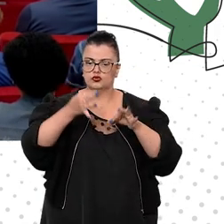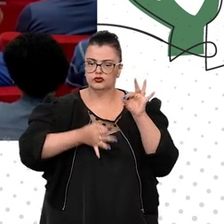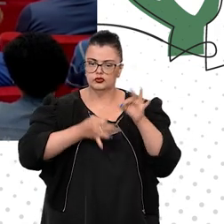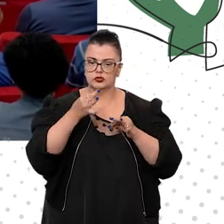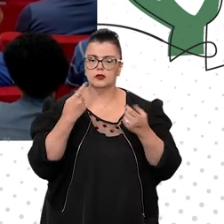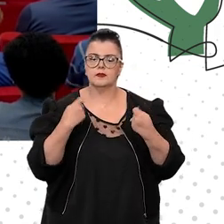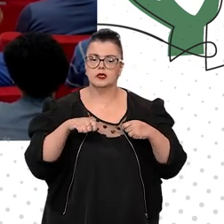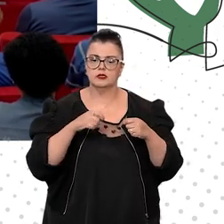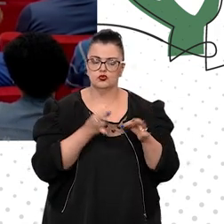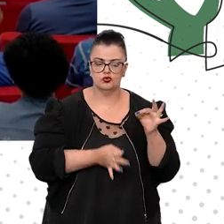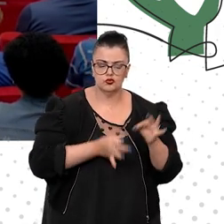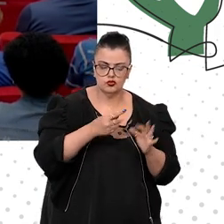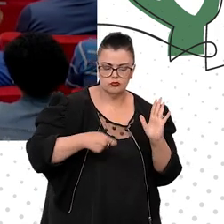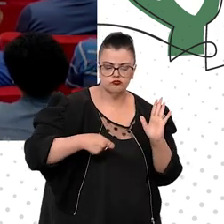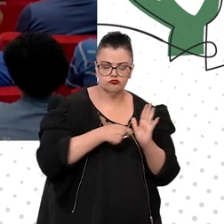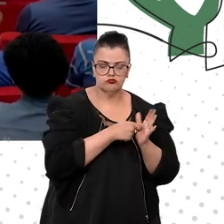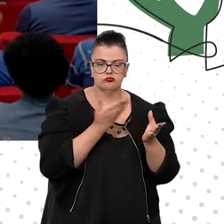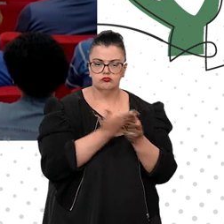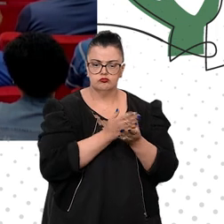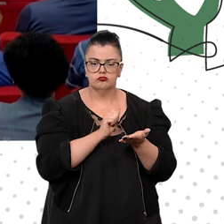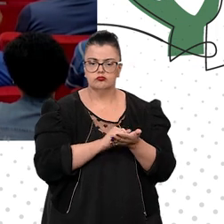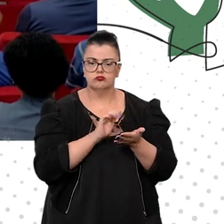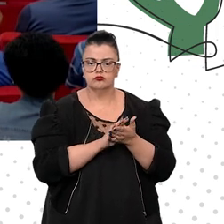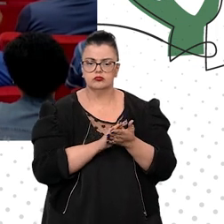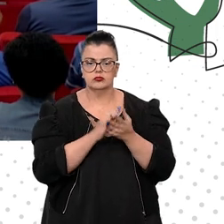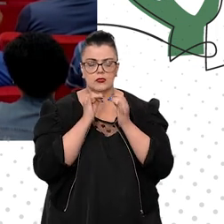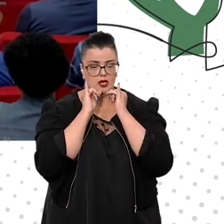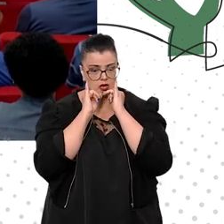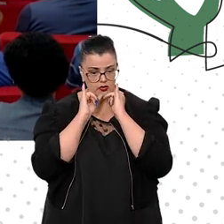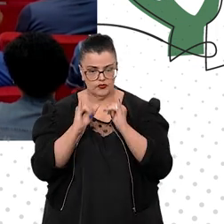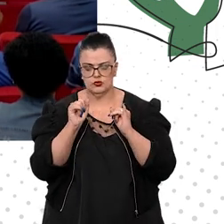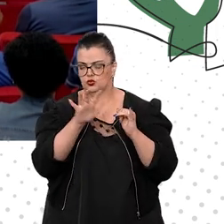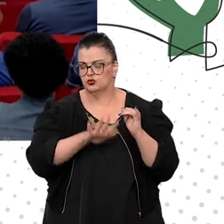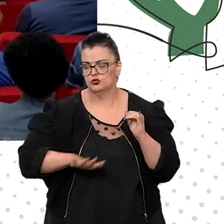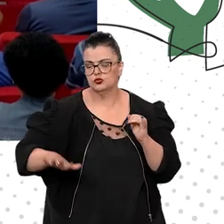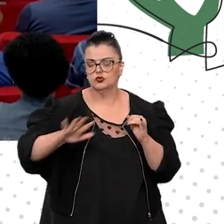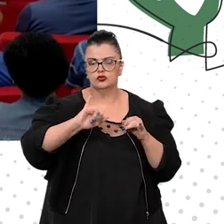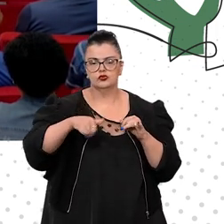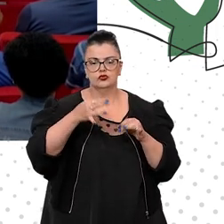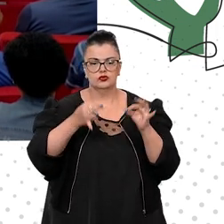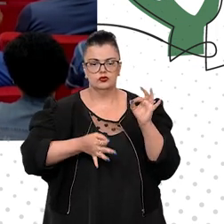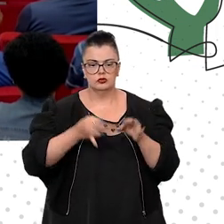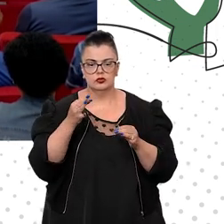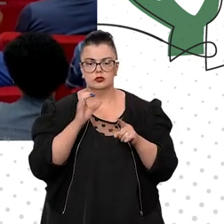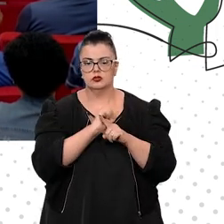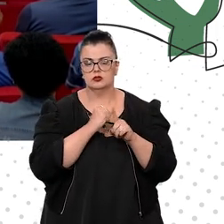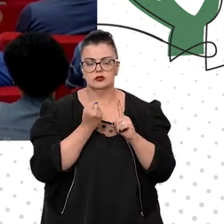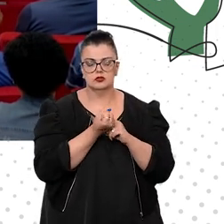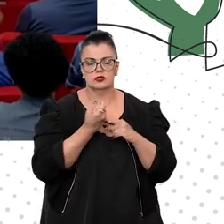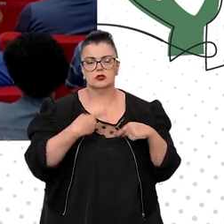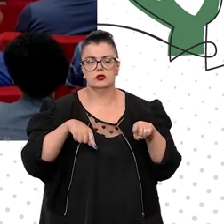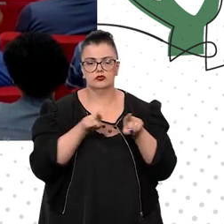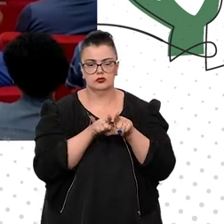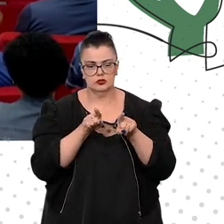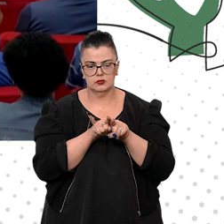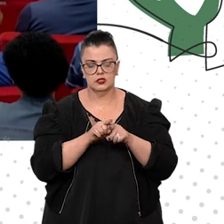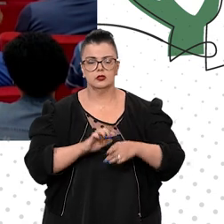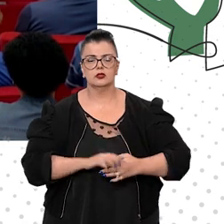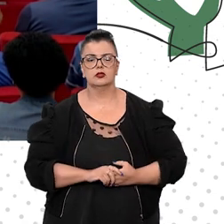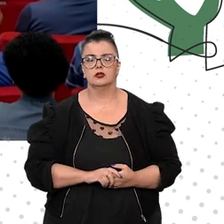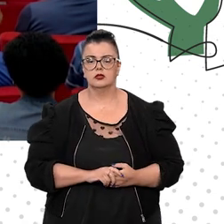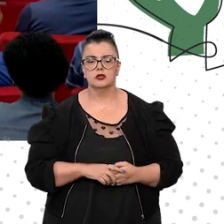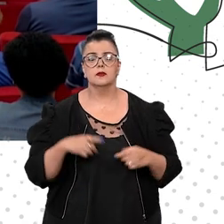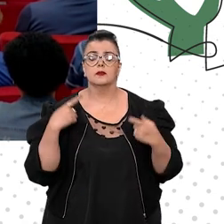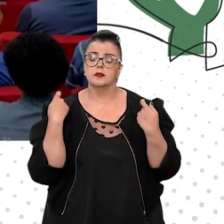processos, mas dar o exemplo para todo o Poder Judiciário e também para a sociedade como um todo. Em outras palavras, nós temos que